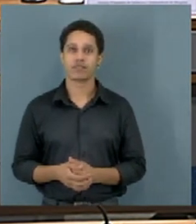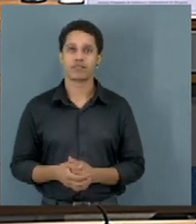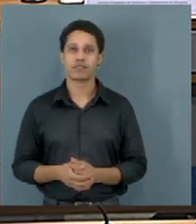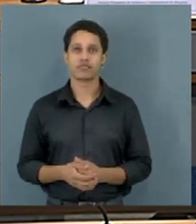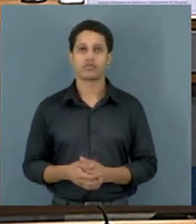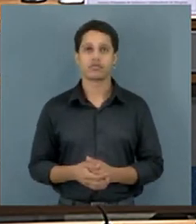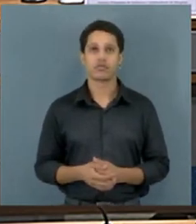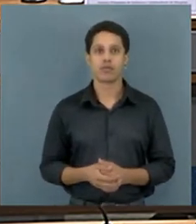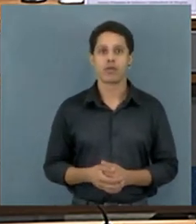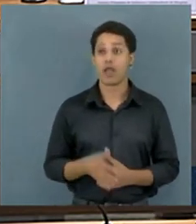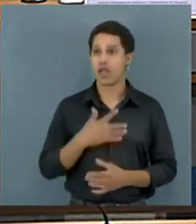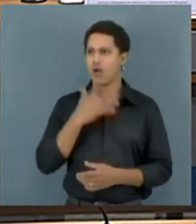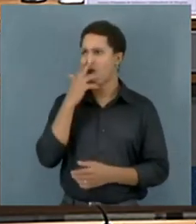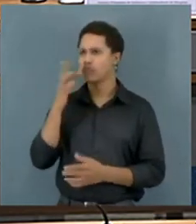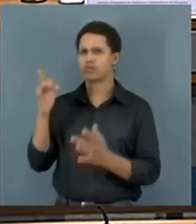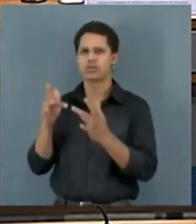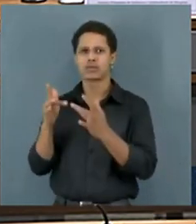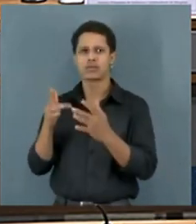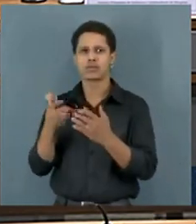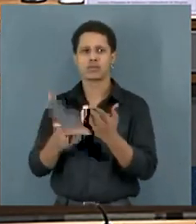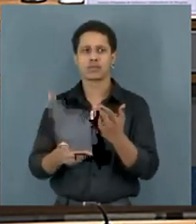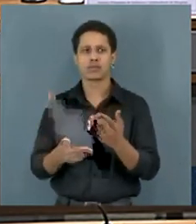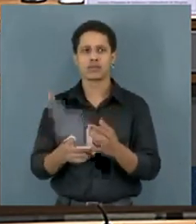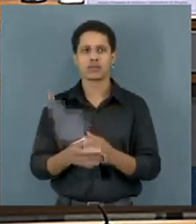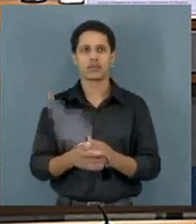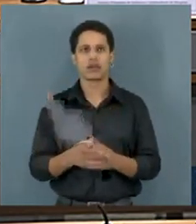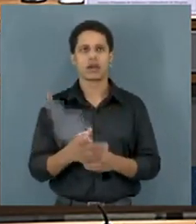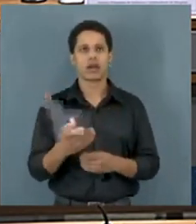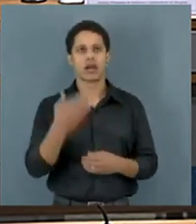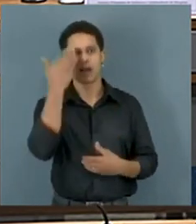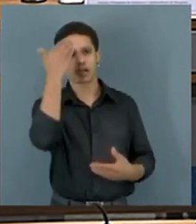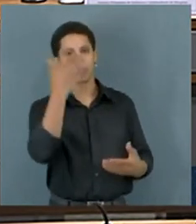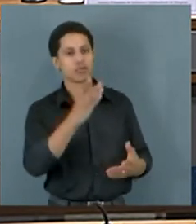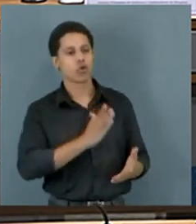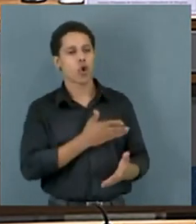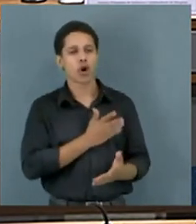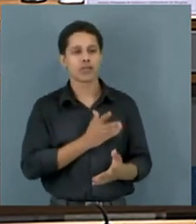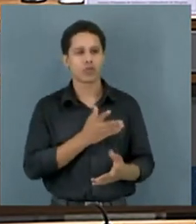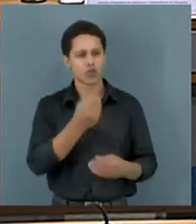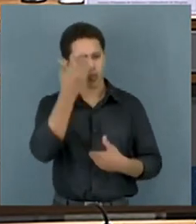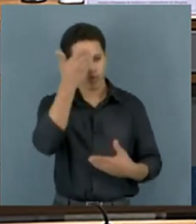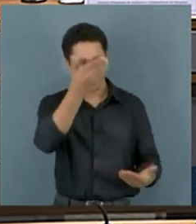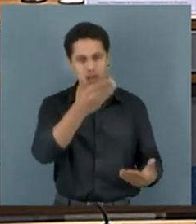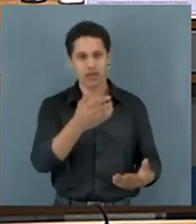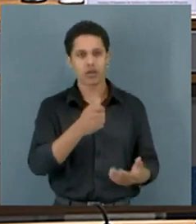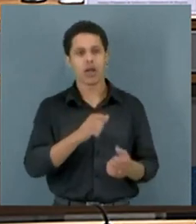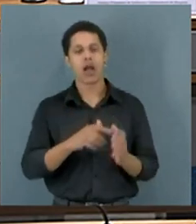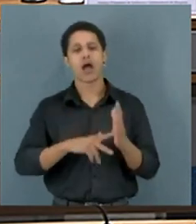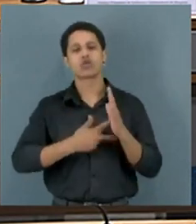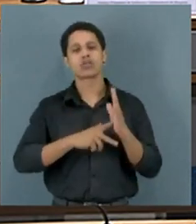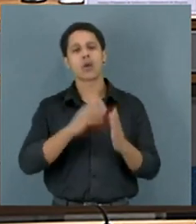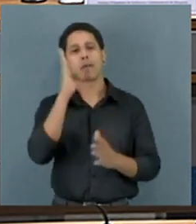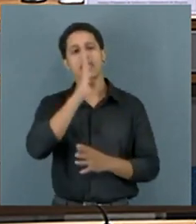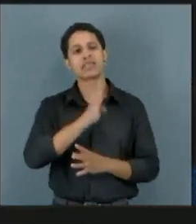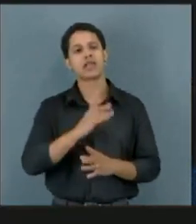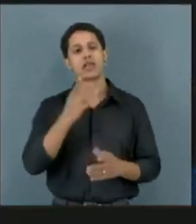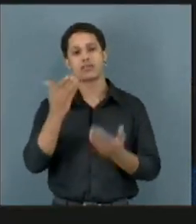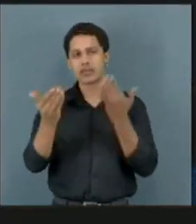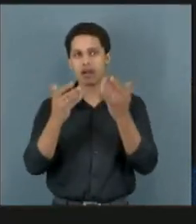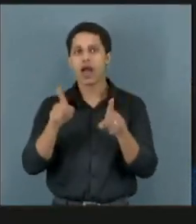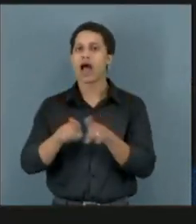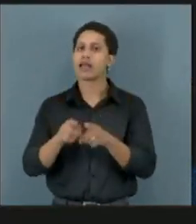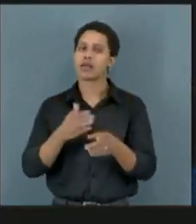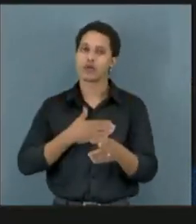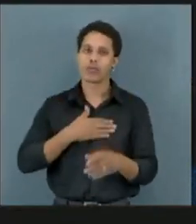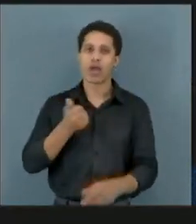Eu acho que a conexão... Agradeço de coração. Muito obrigado para aqueles que precisarem da Associação Brasileira de Psiquiatria, ou mesmo de mim mesmo,